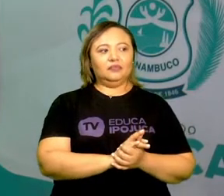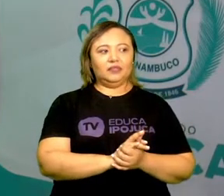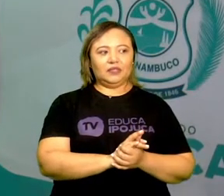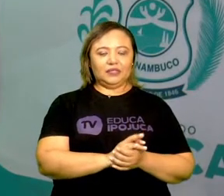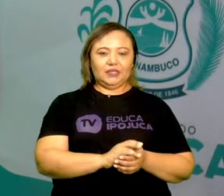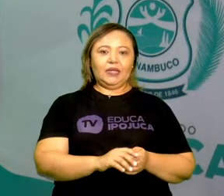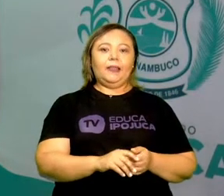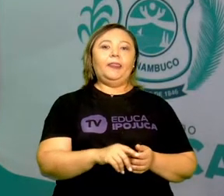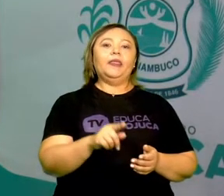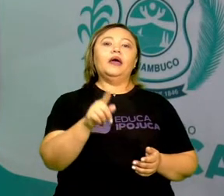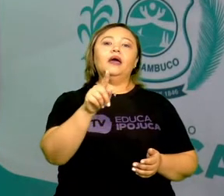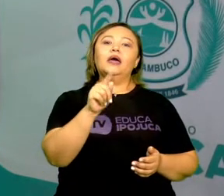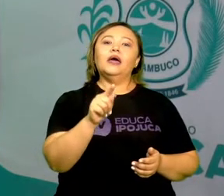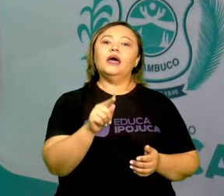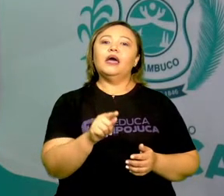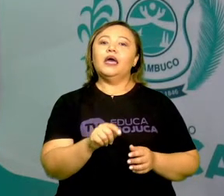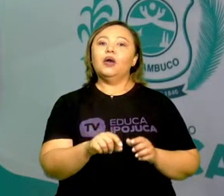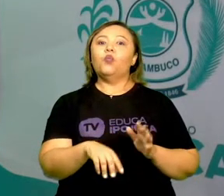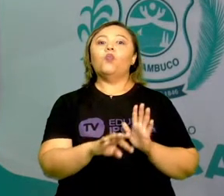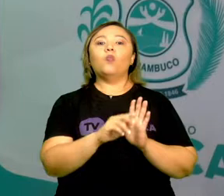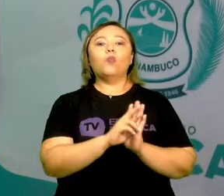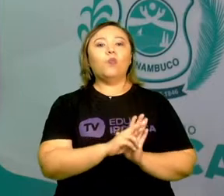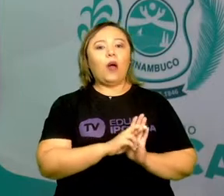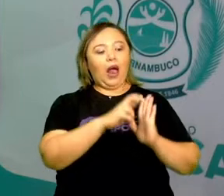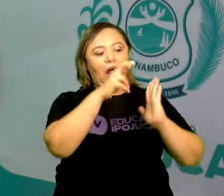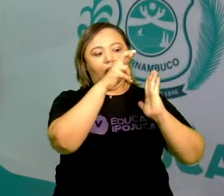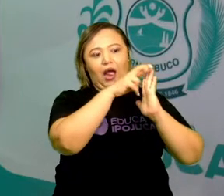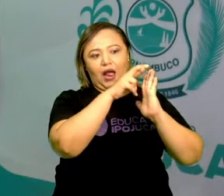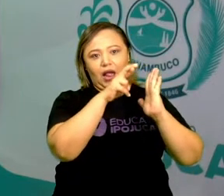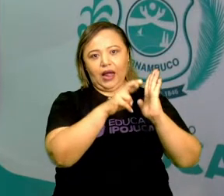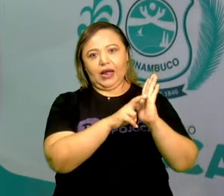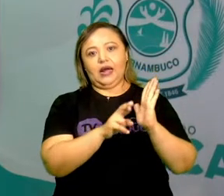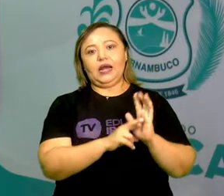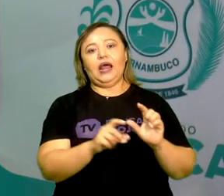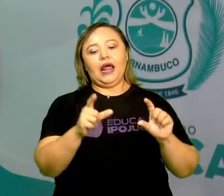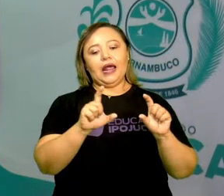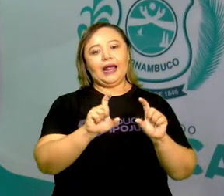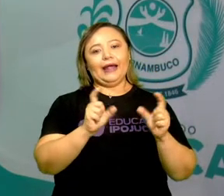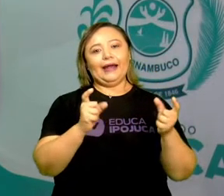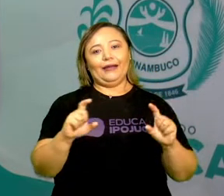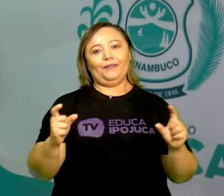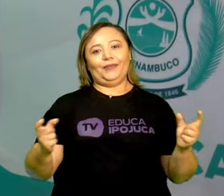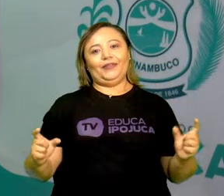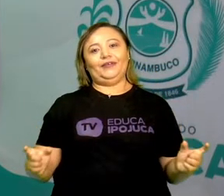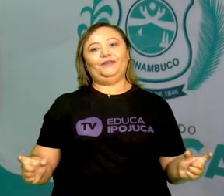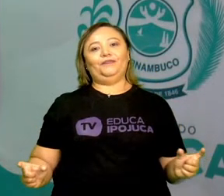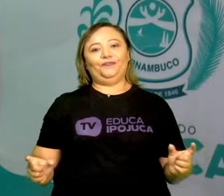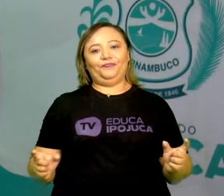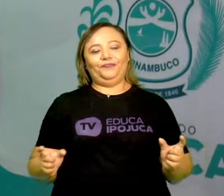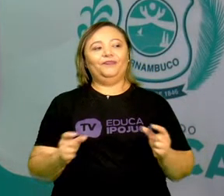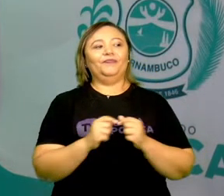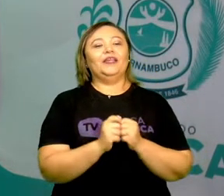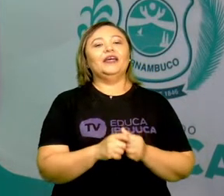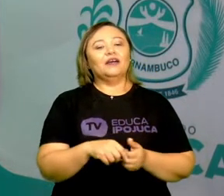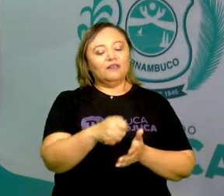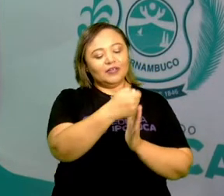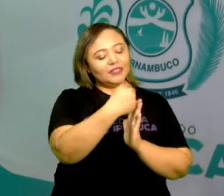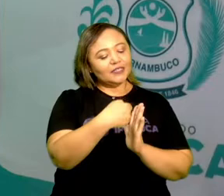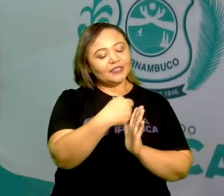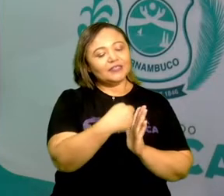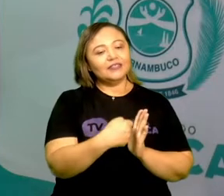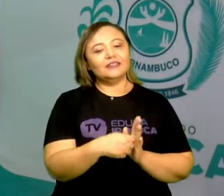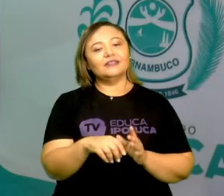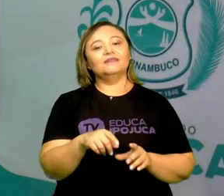Essa é a primeira regra gramatical com relação à escrita de palavras com